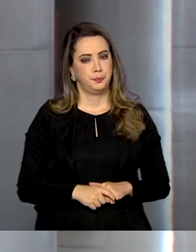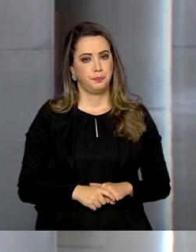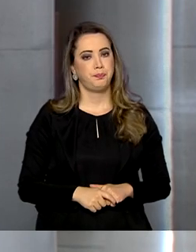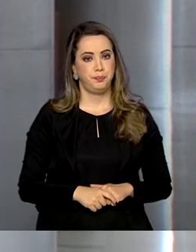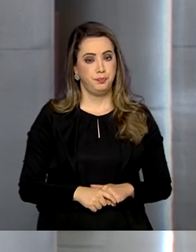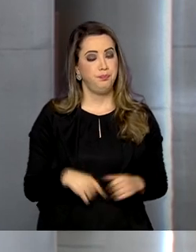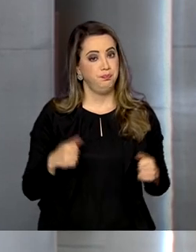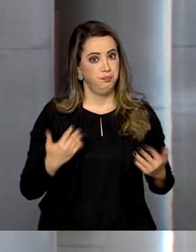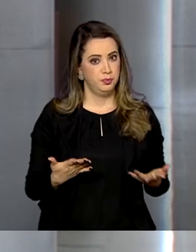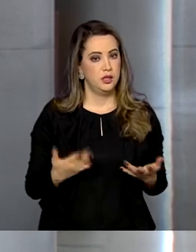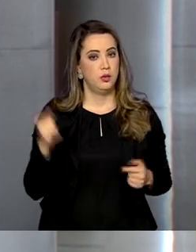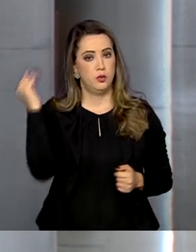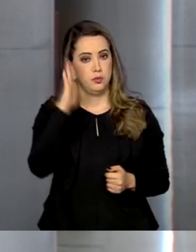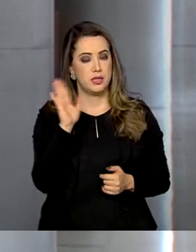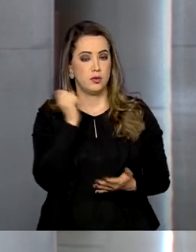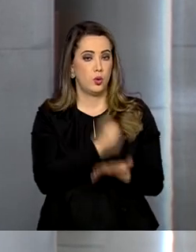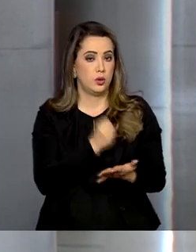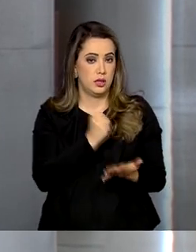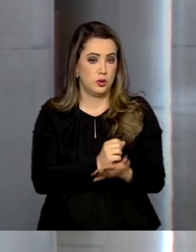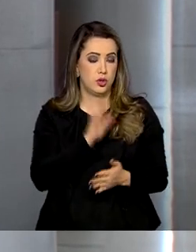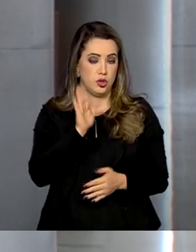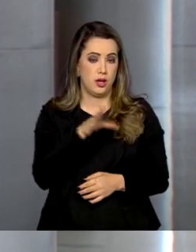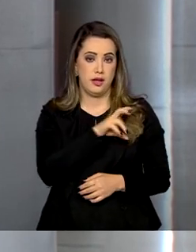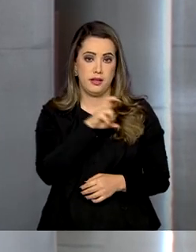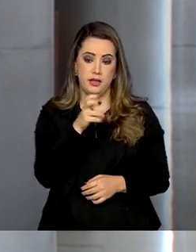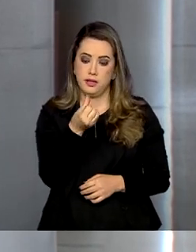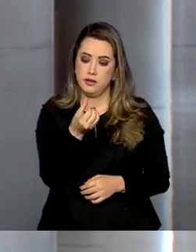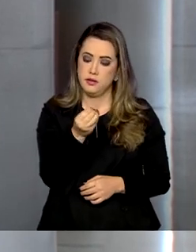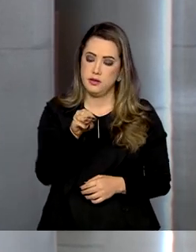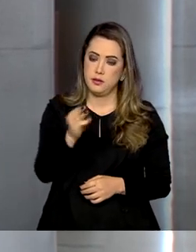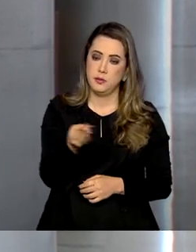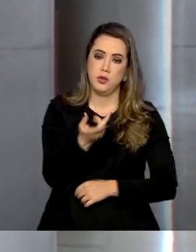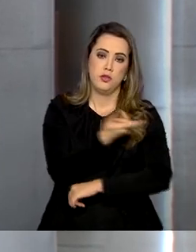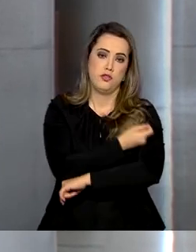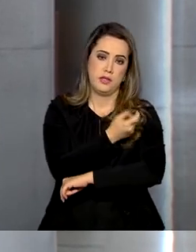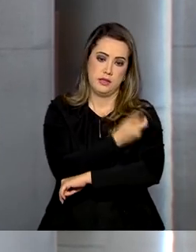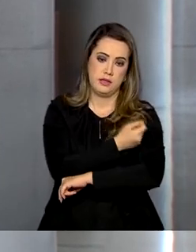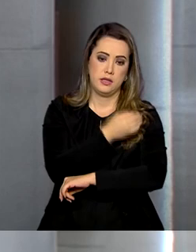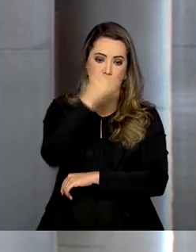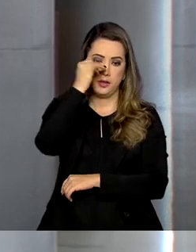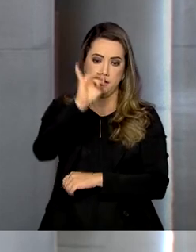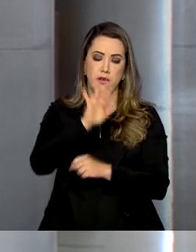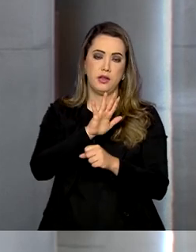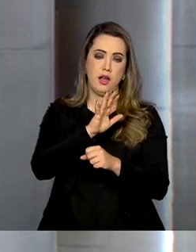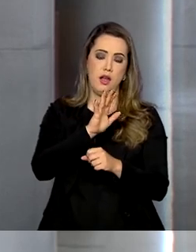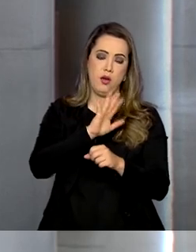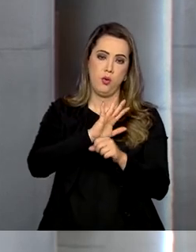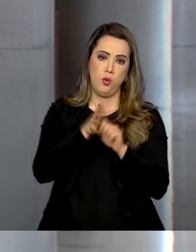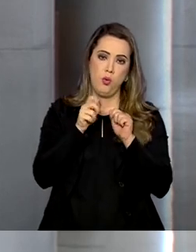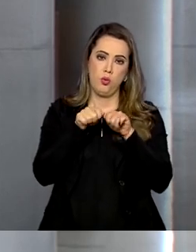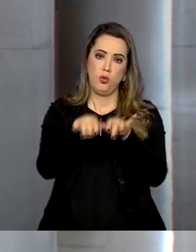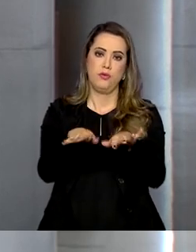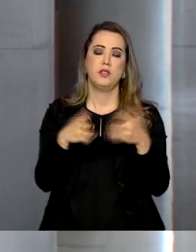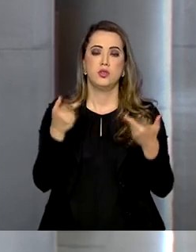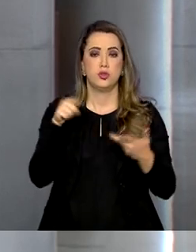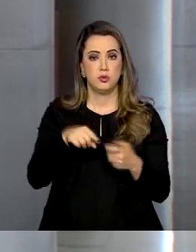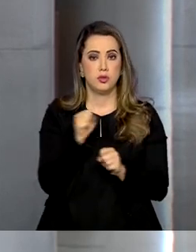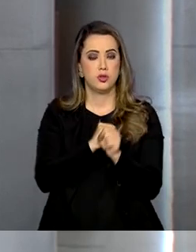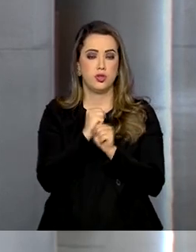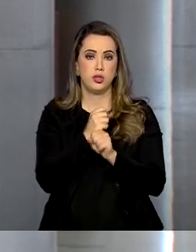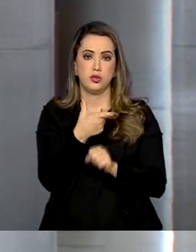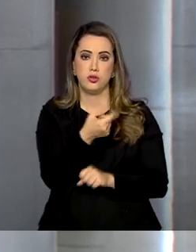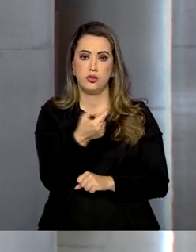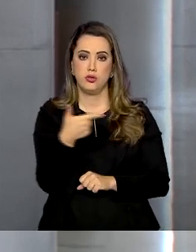contratou mais de 560 milhões de doses da vacina contra a Covid-19 para serem usadas neste ano de 2021.